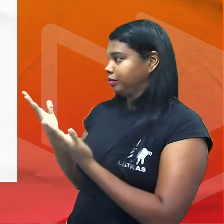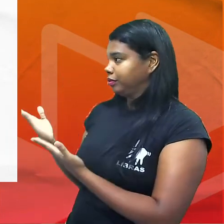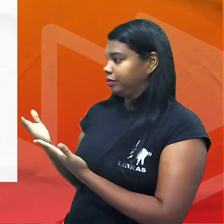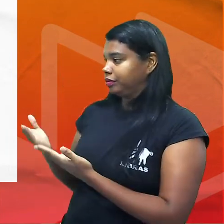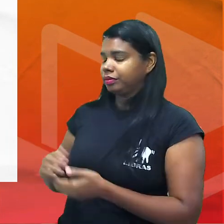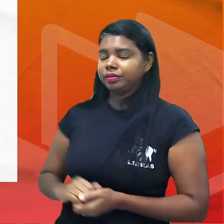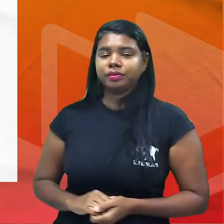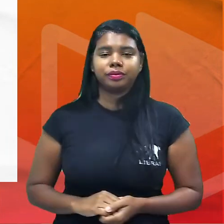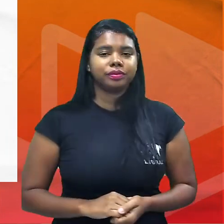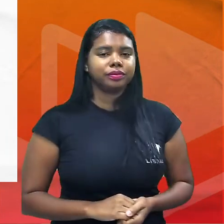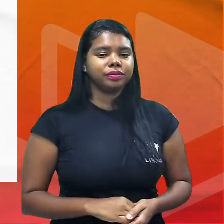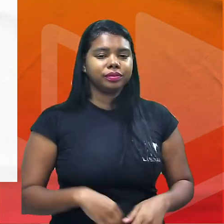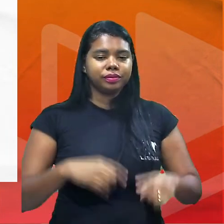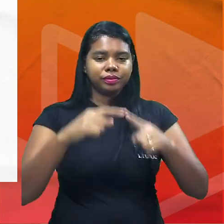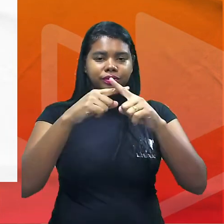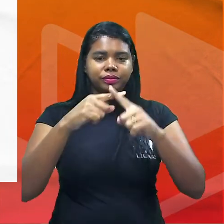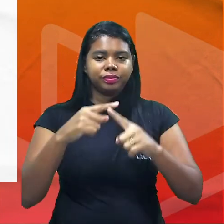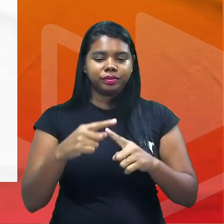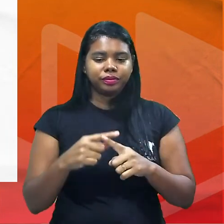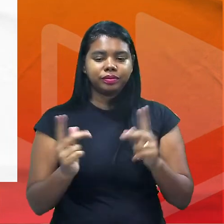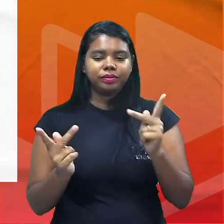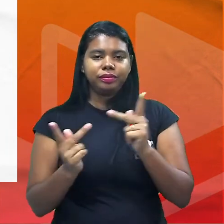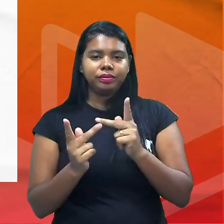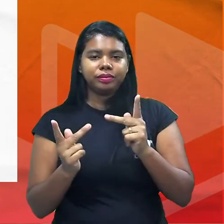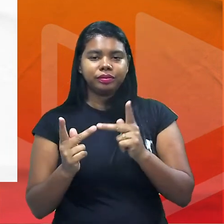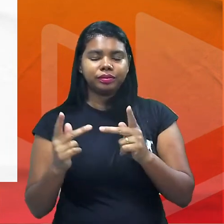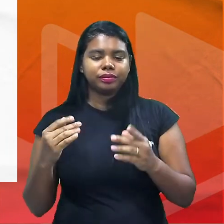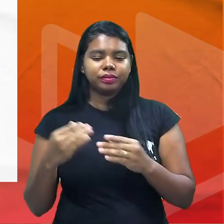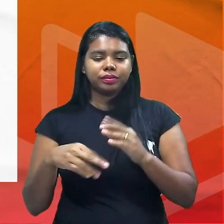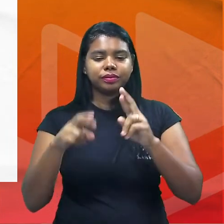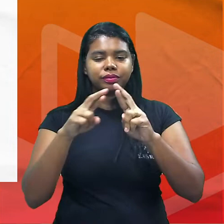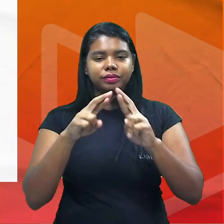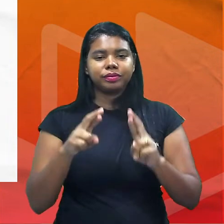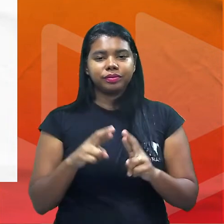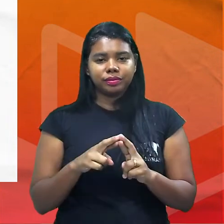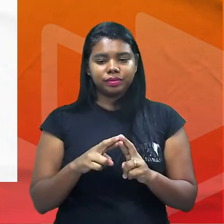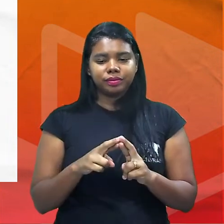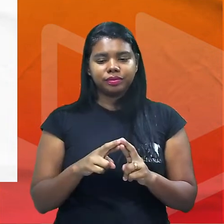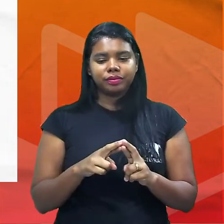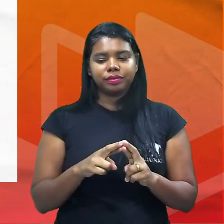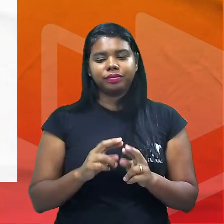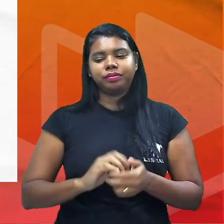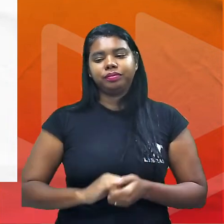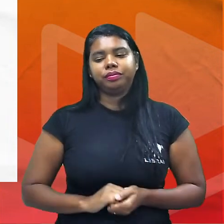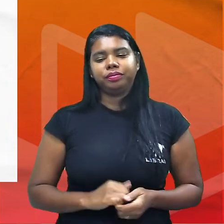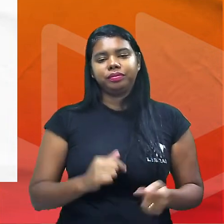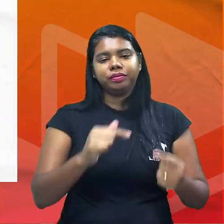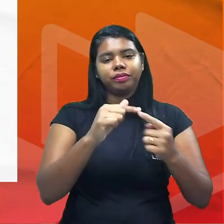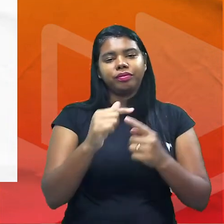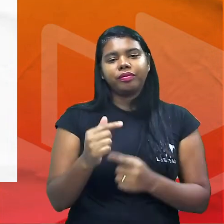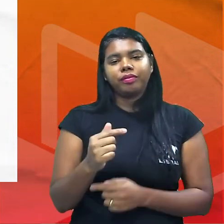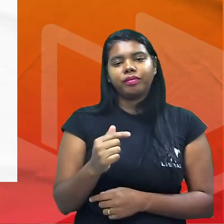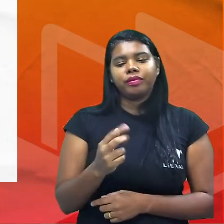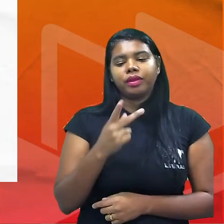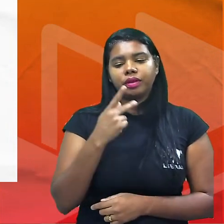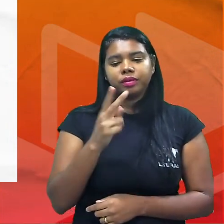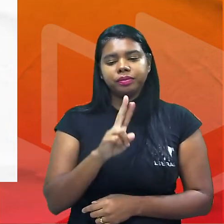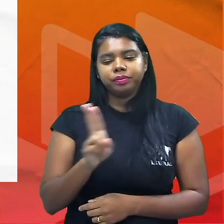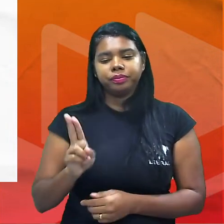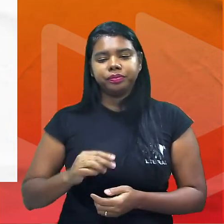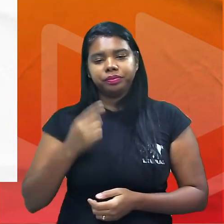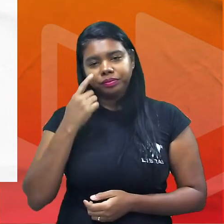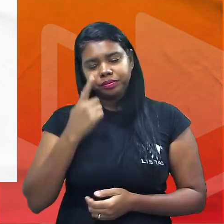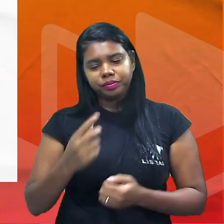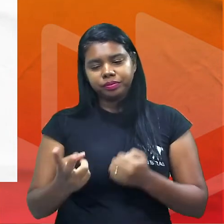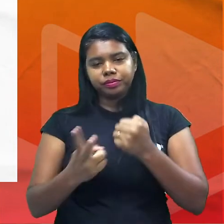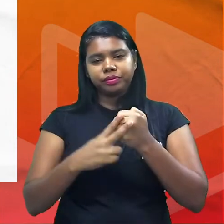assinale as proposições a seguir no que se refere às regras de concordância verbal e nominal dá uma olhada nessa